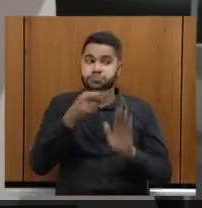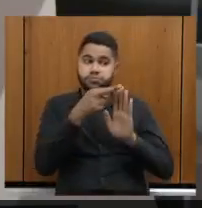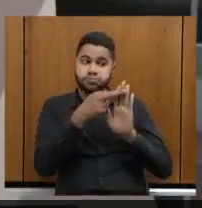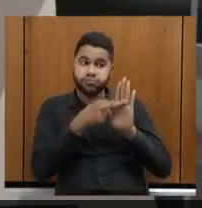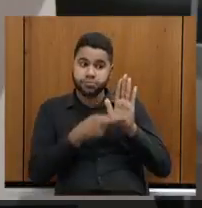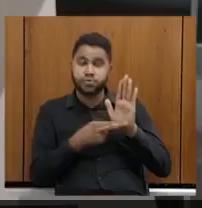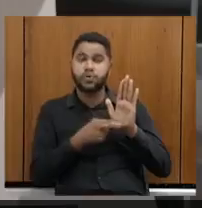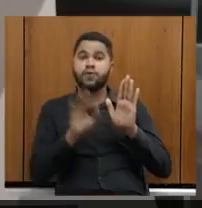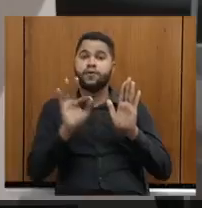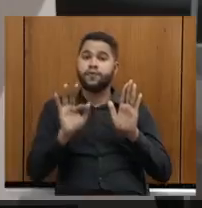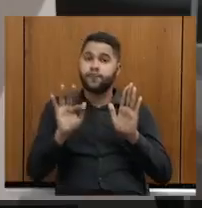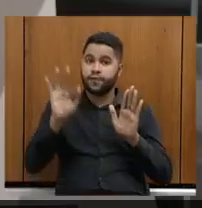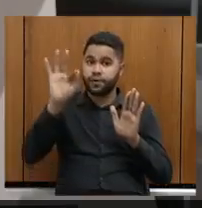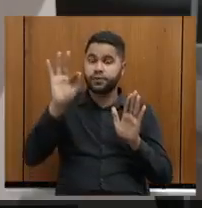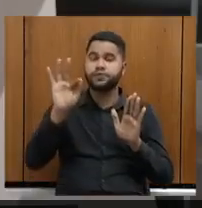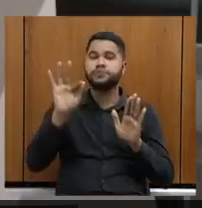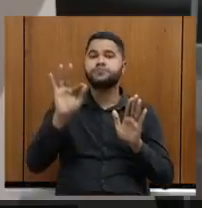federal,